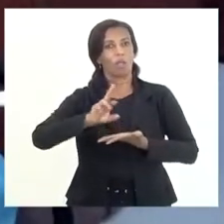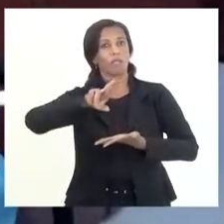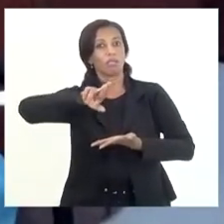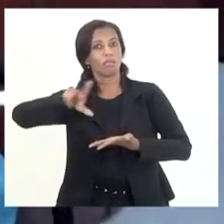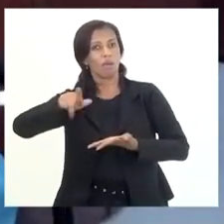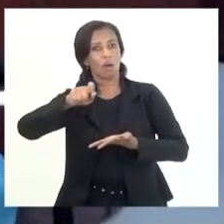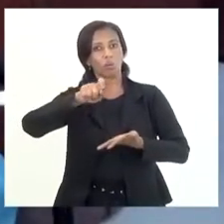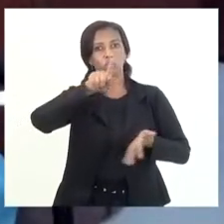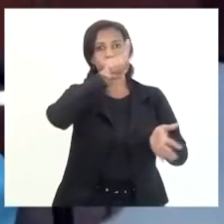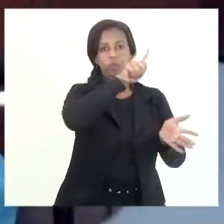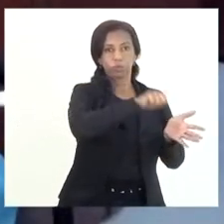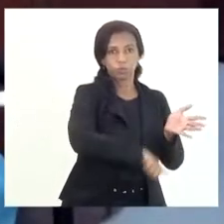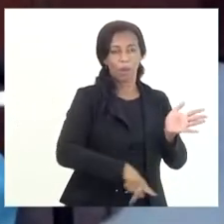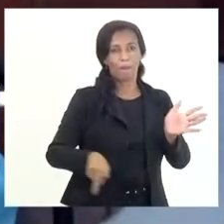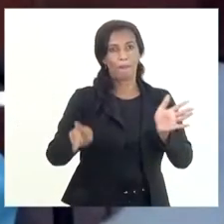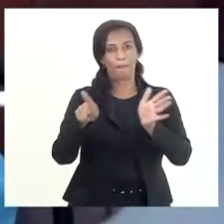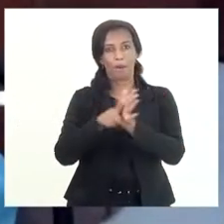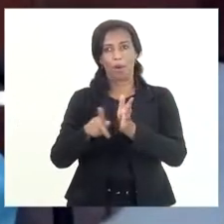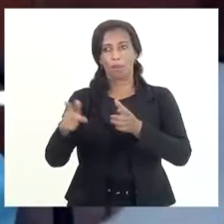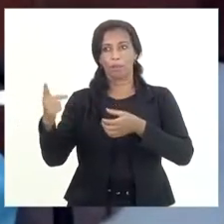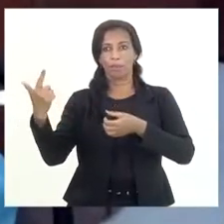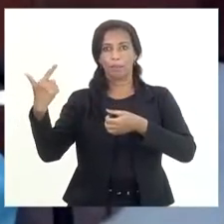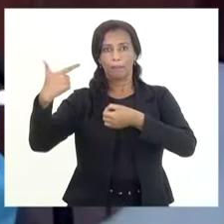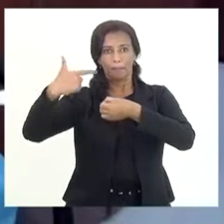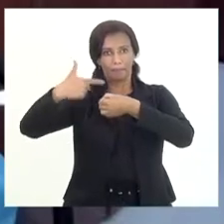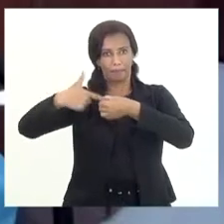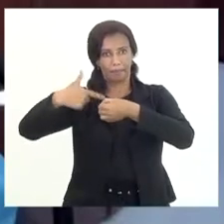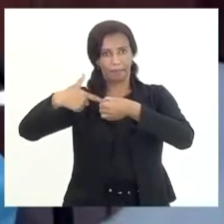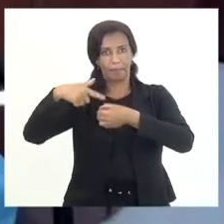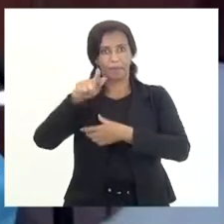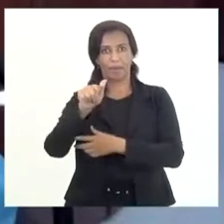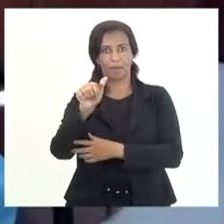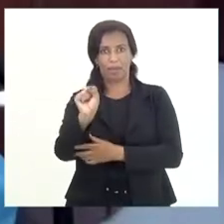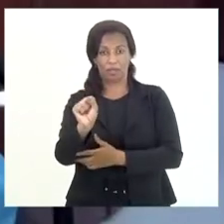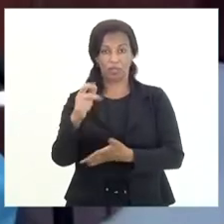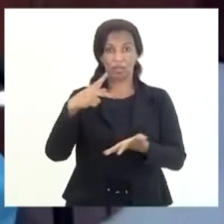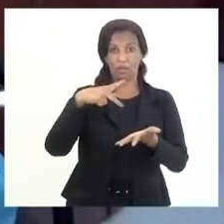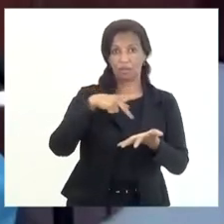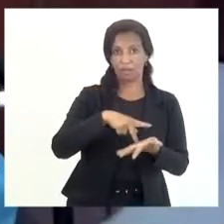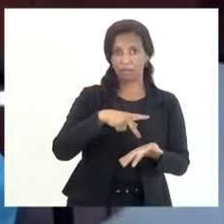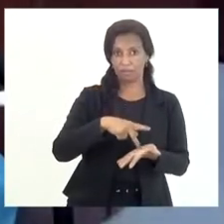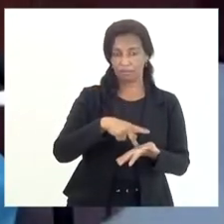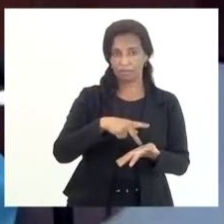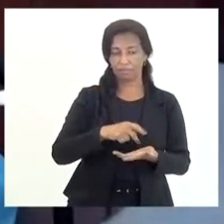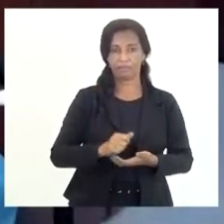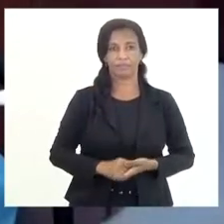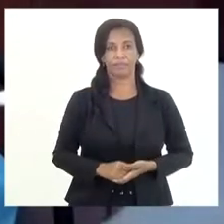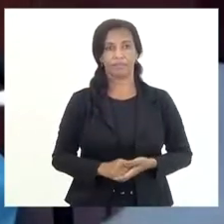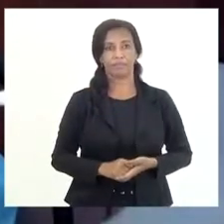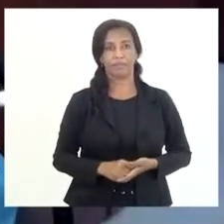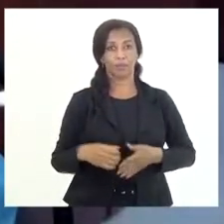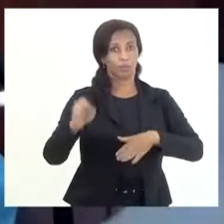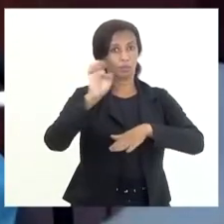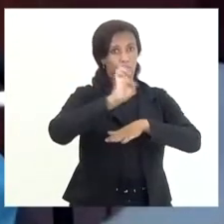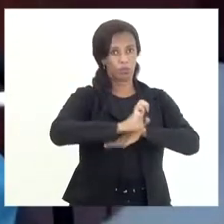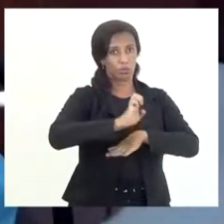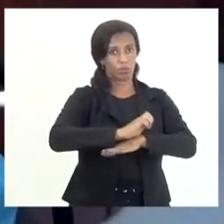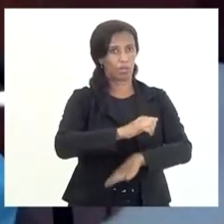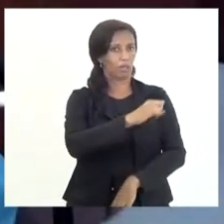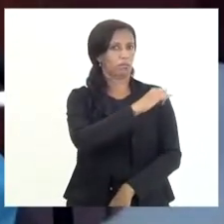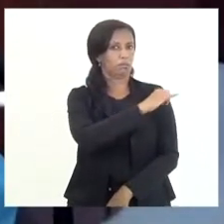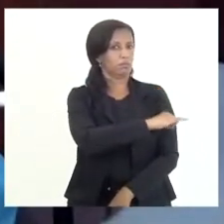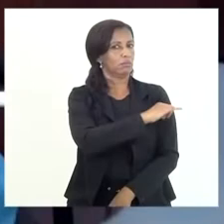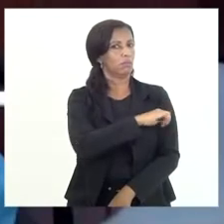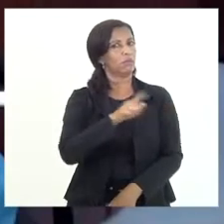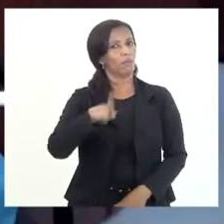específicos do setor de petróleo e gás, que é, na verdade, para o Estado do Rio de Janeiro,